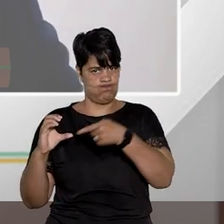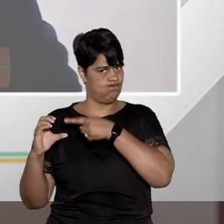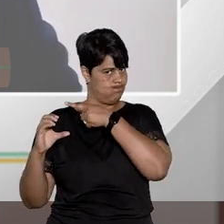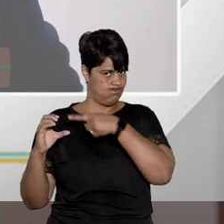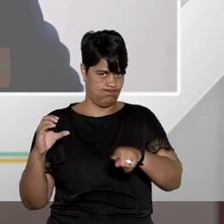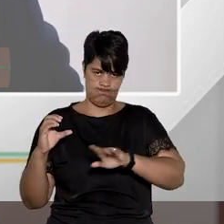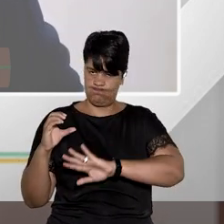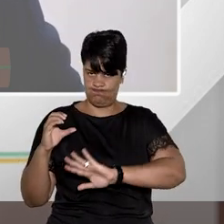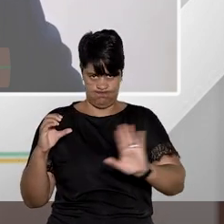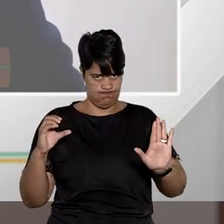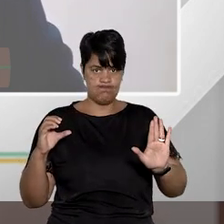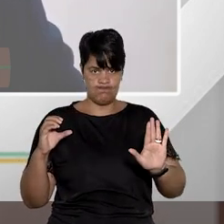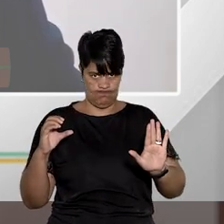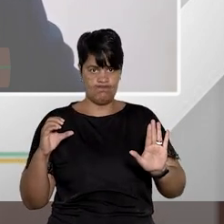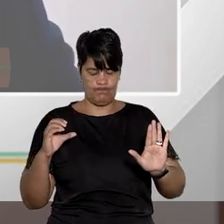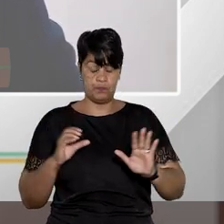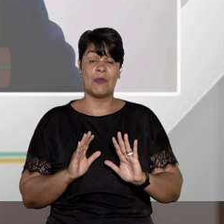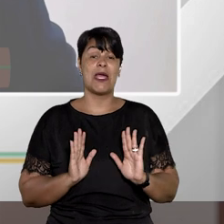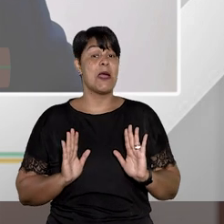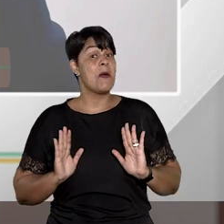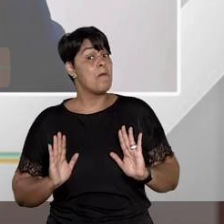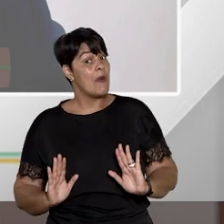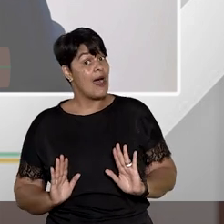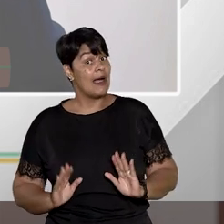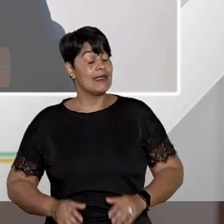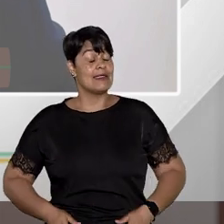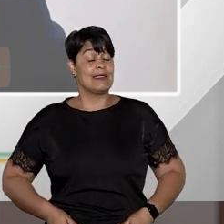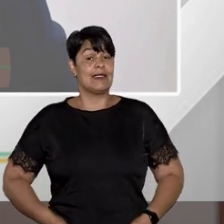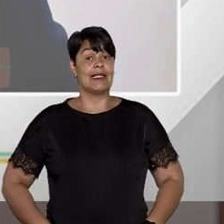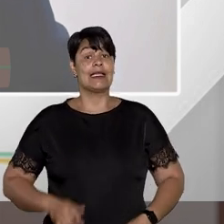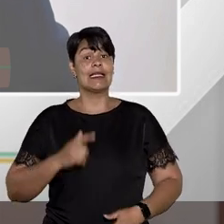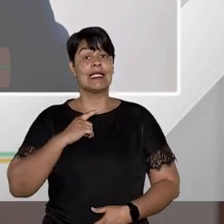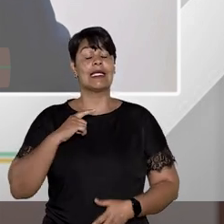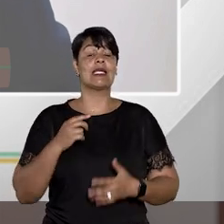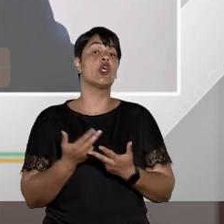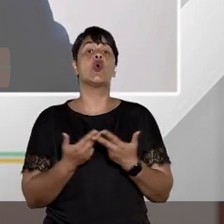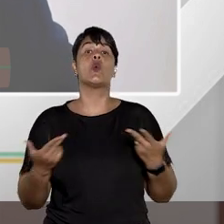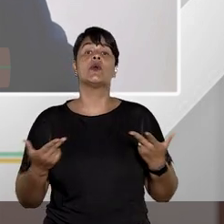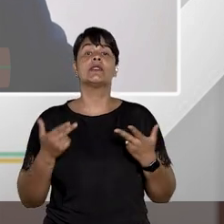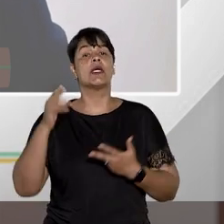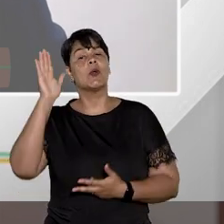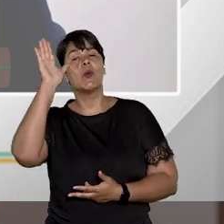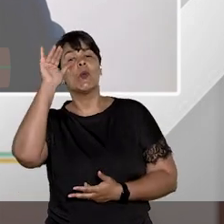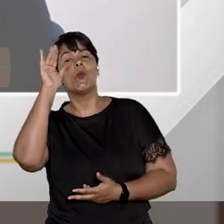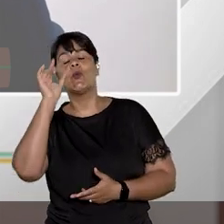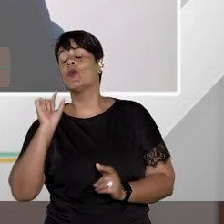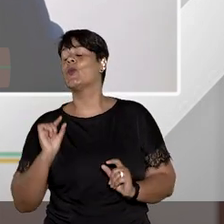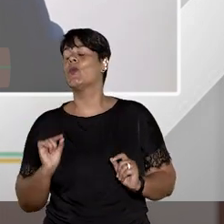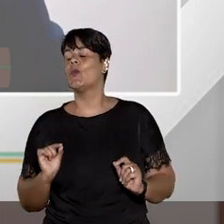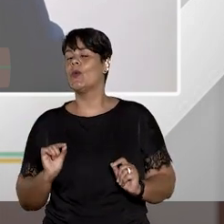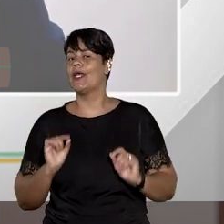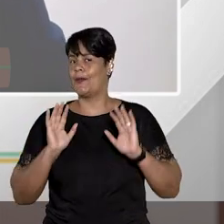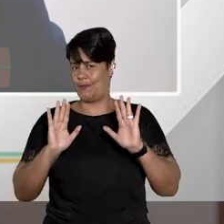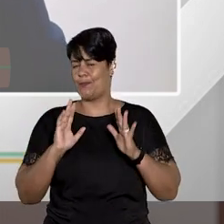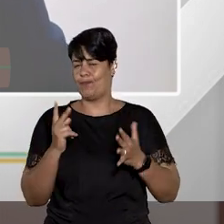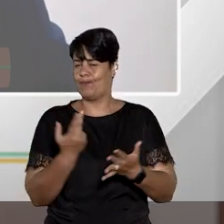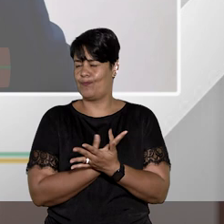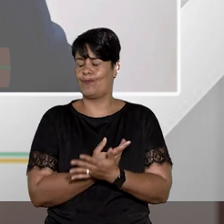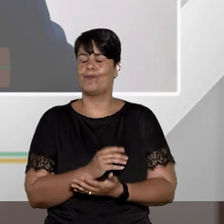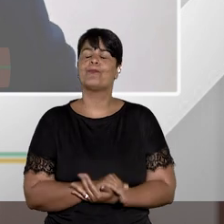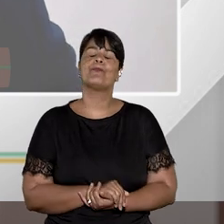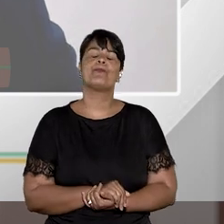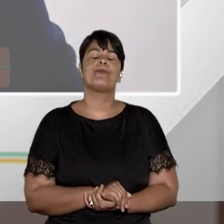ferramenta própria que é a revisão criminal. Mas trazendo ainda uma particularidade, uma curiosidade, certa vez, eu estava